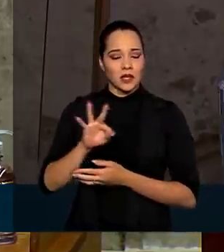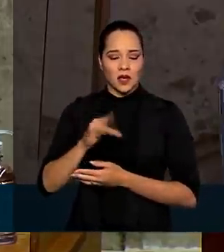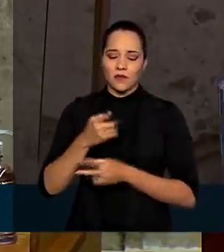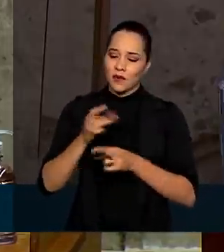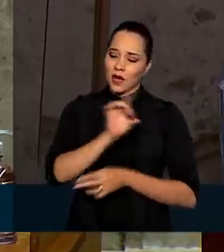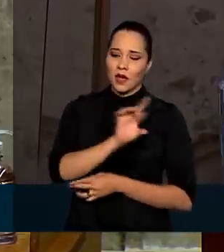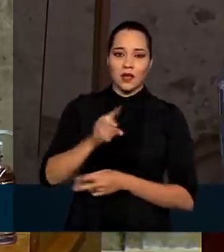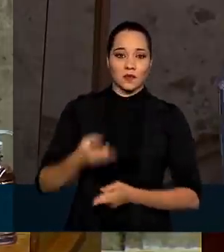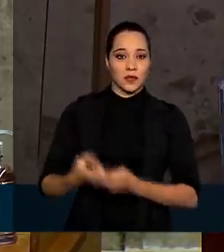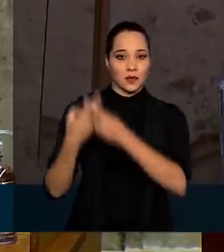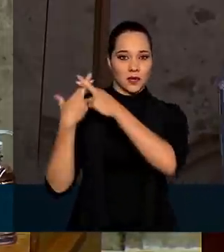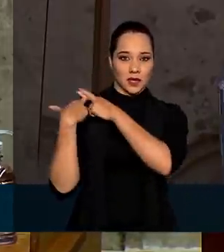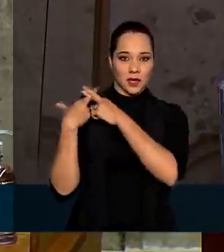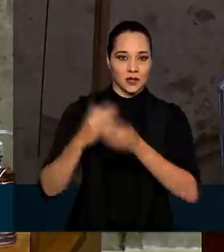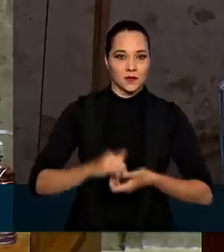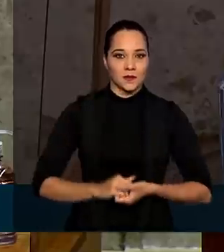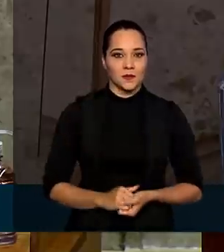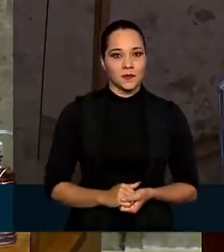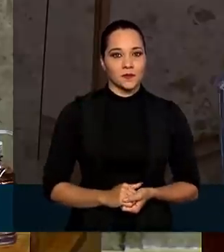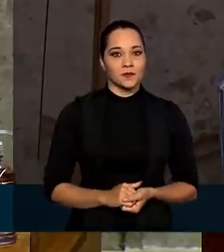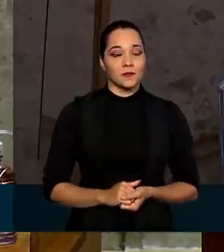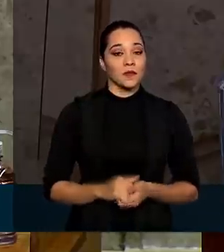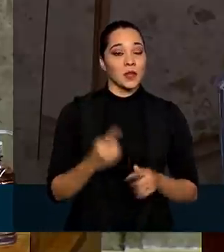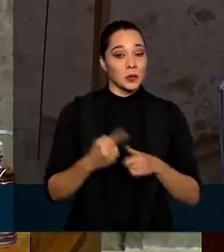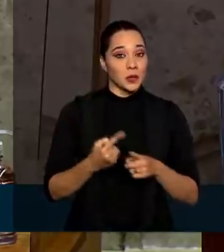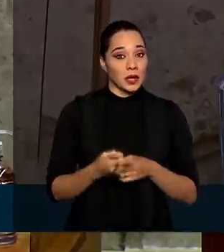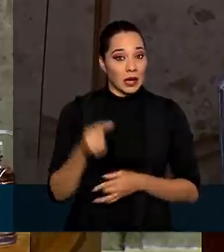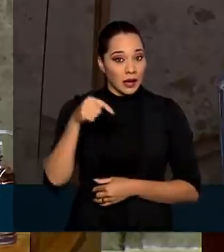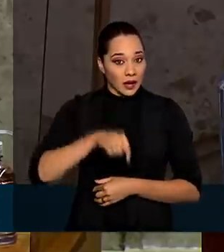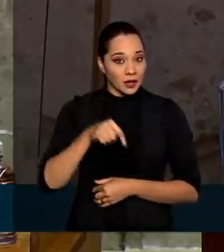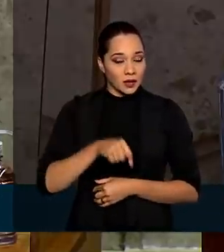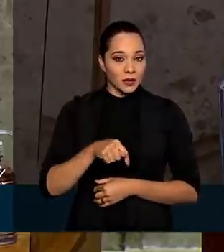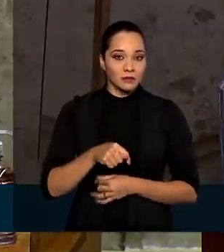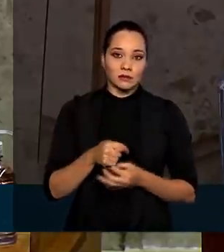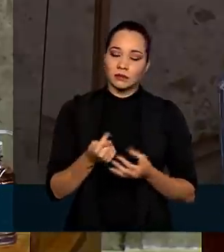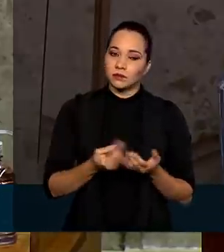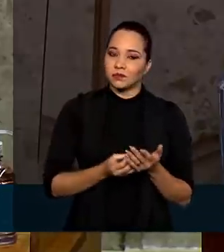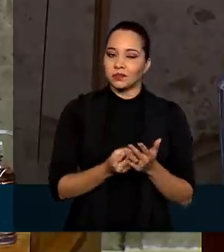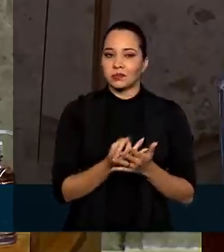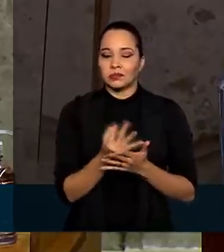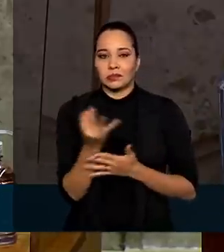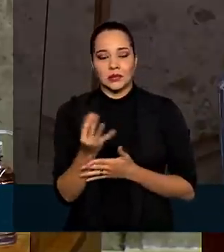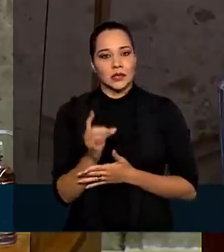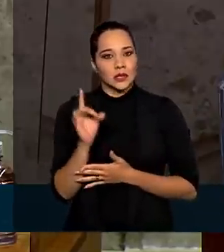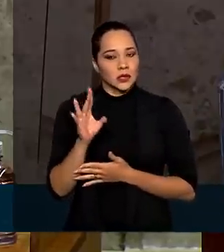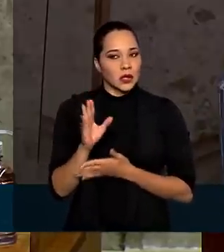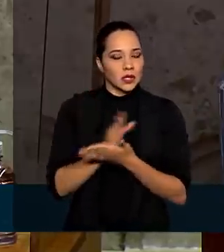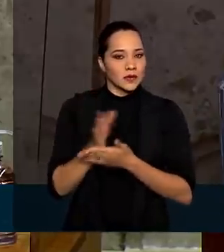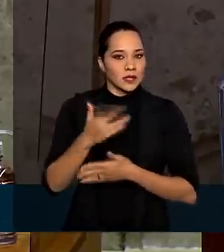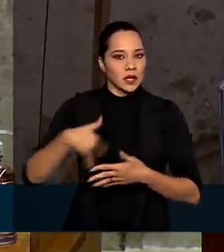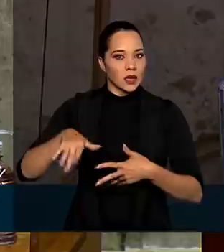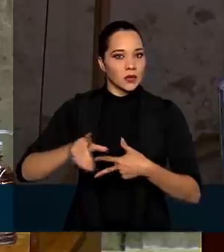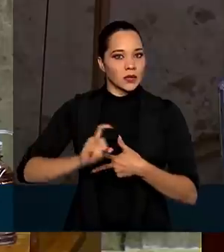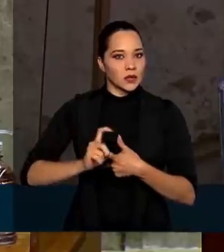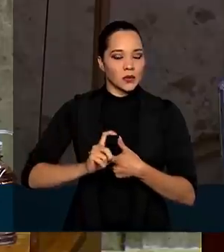responsabilidades. Porque aqui, e muitas vezes, e não apenas no Executivo,